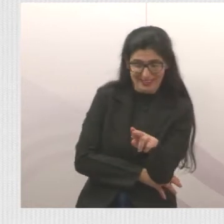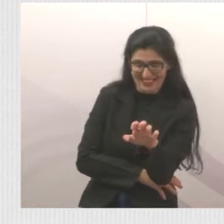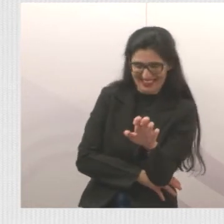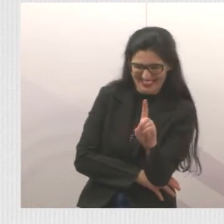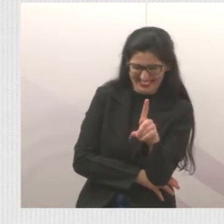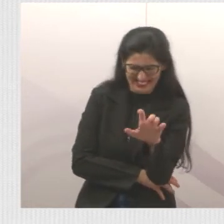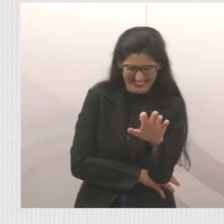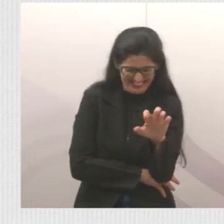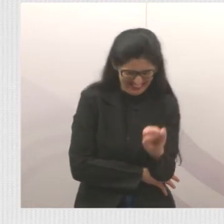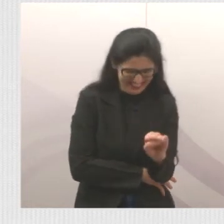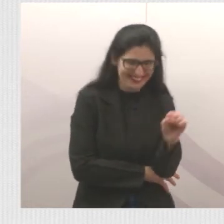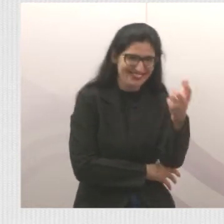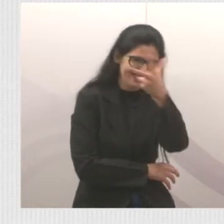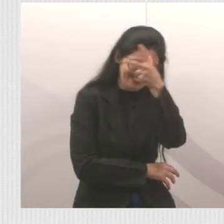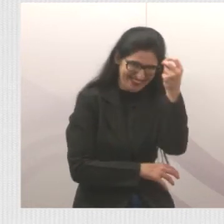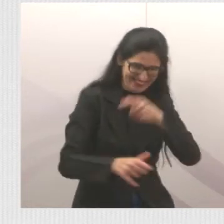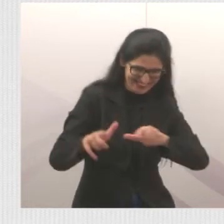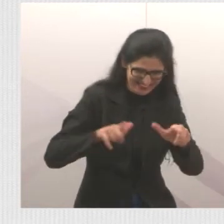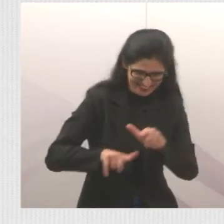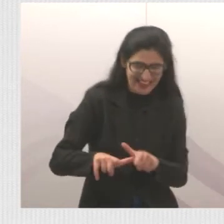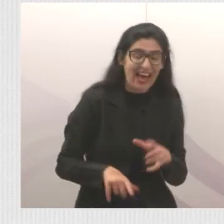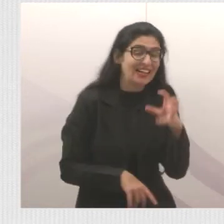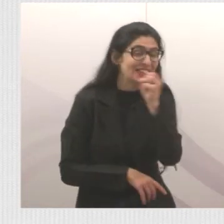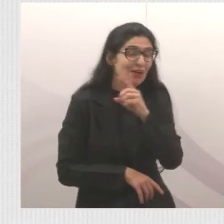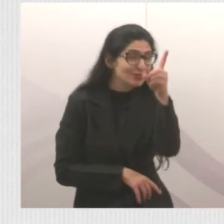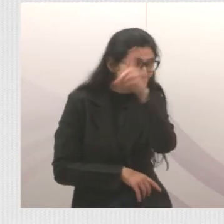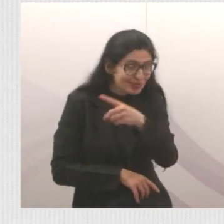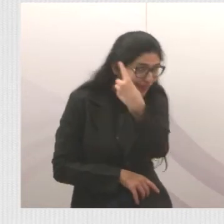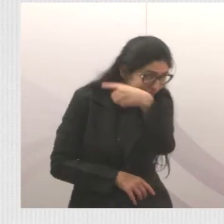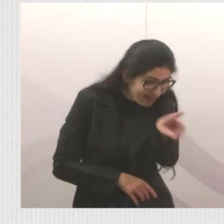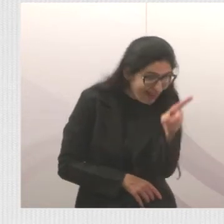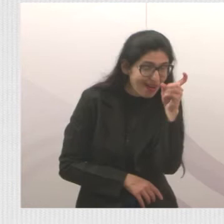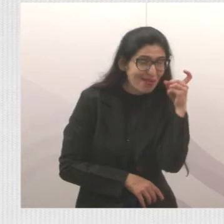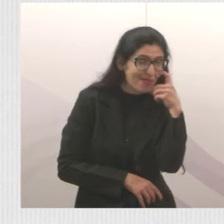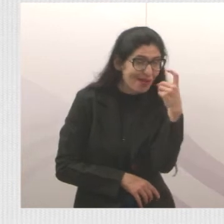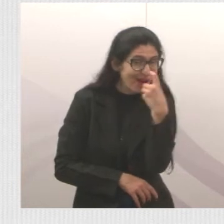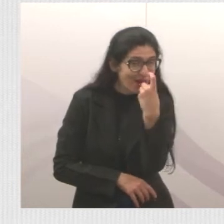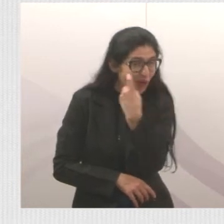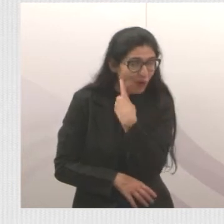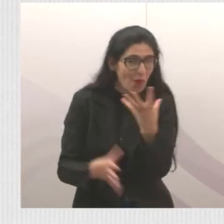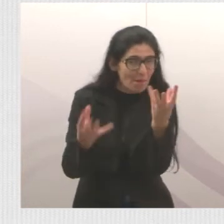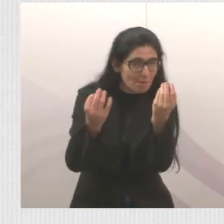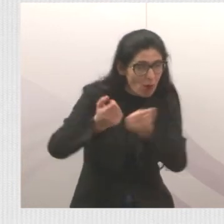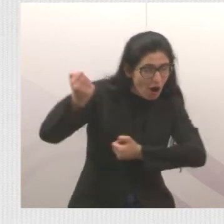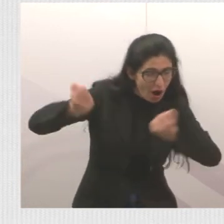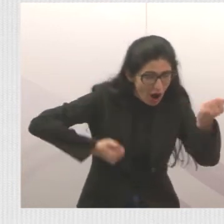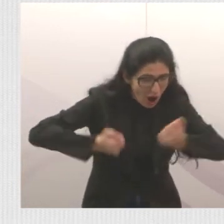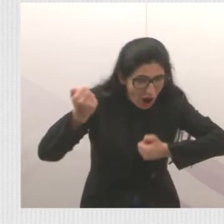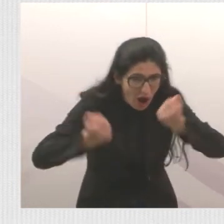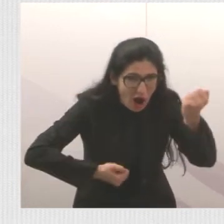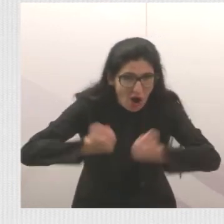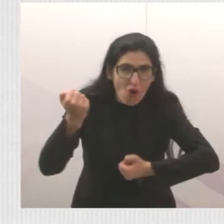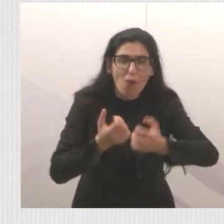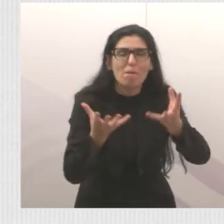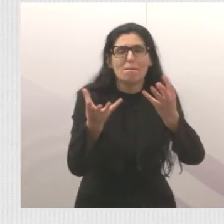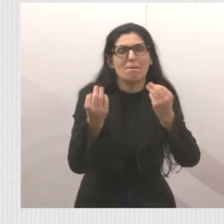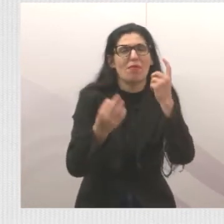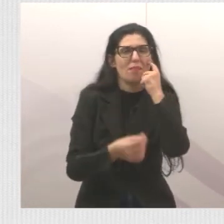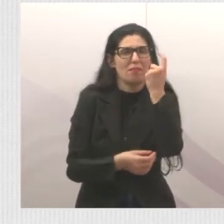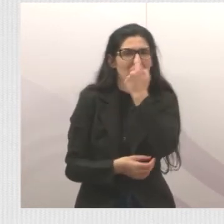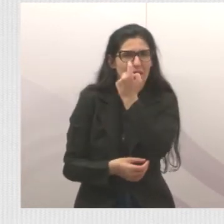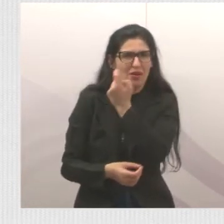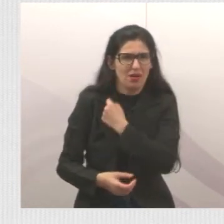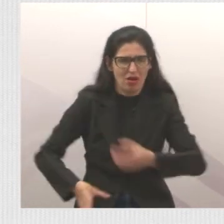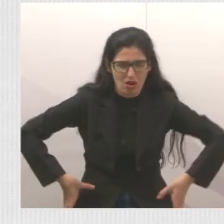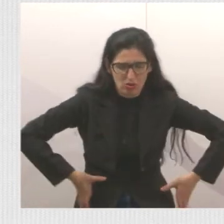vá no Parque Minha Lua num dia de sábado e domingo, para você ver o quanto de carro existe no Parque Minha Lua. As faixas de